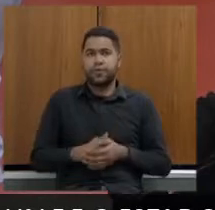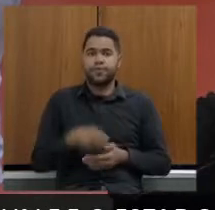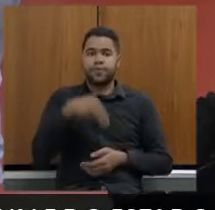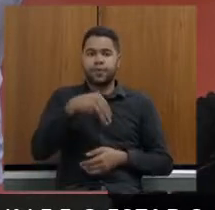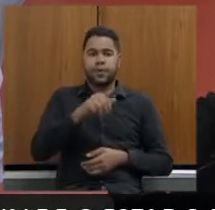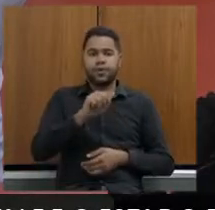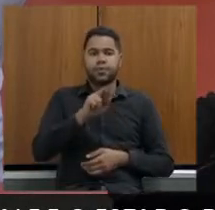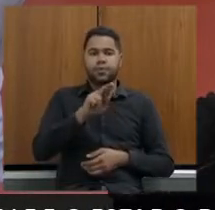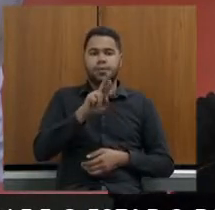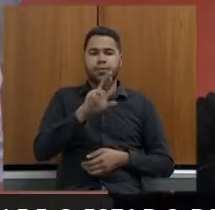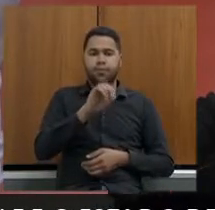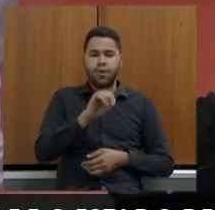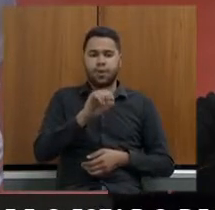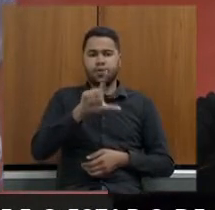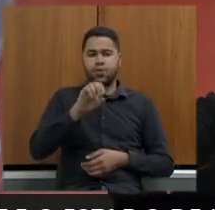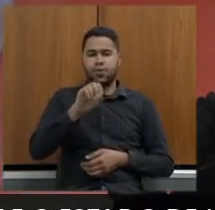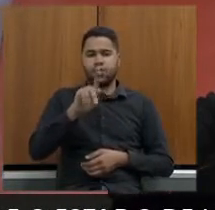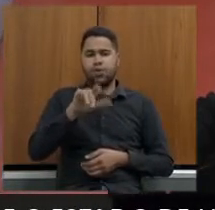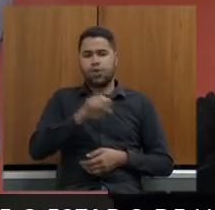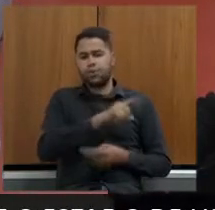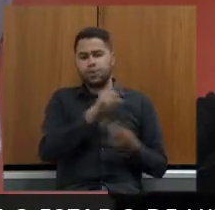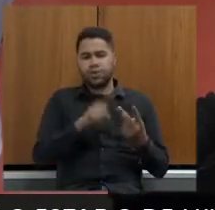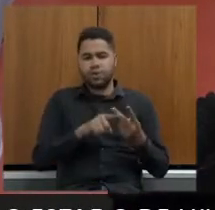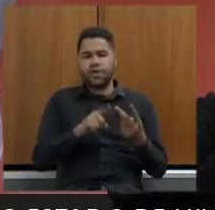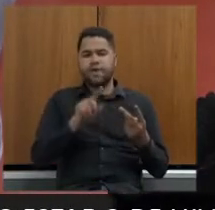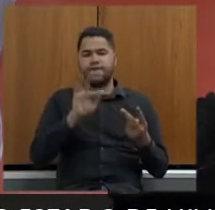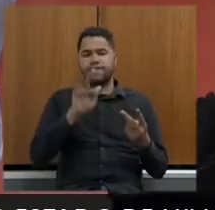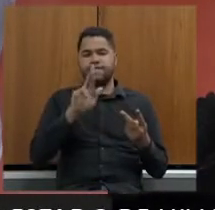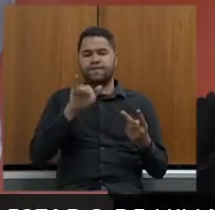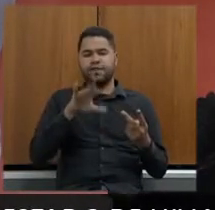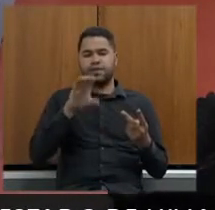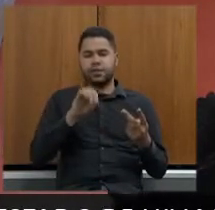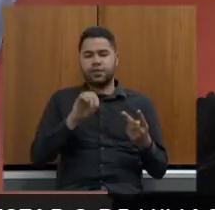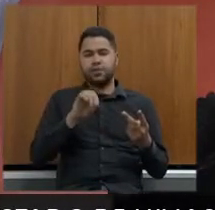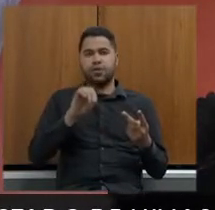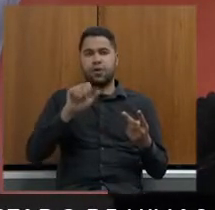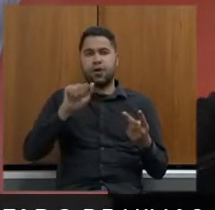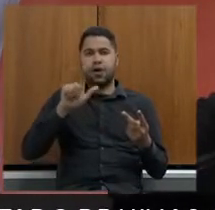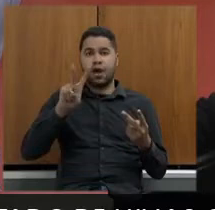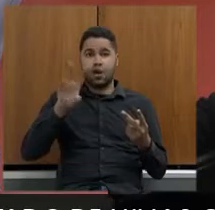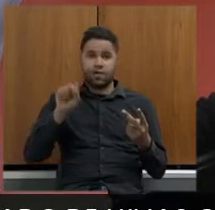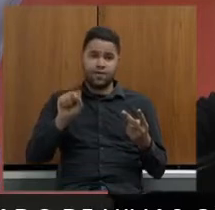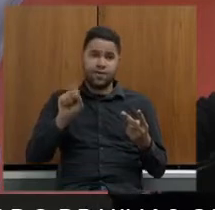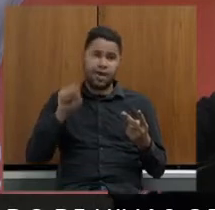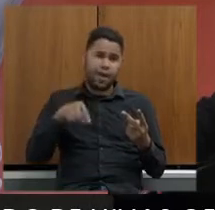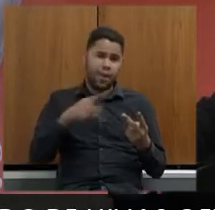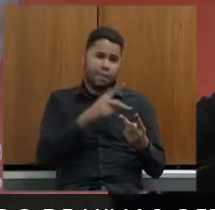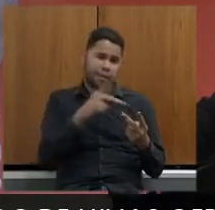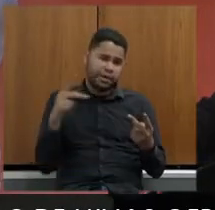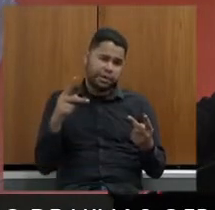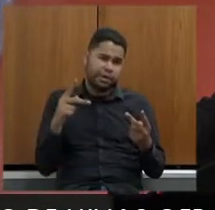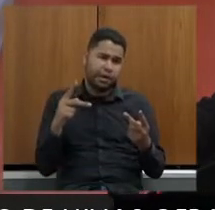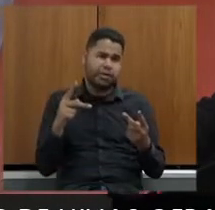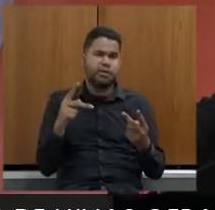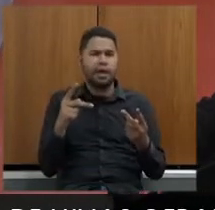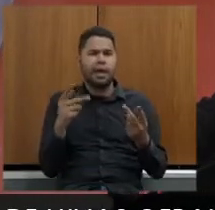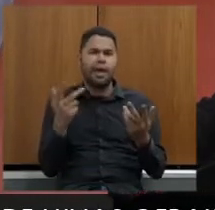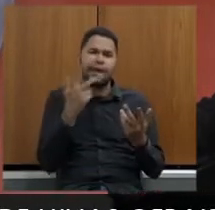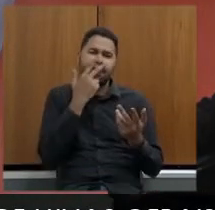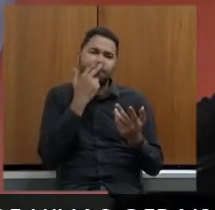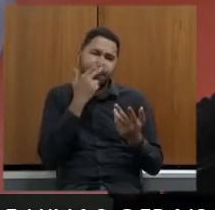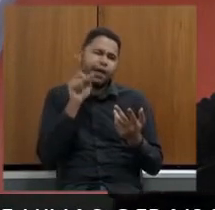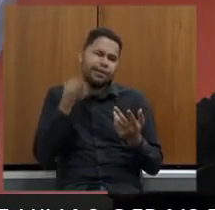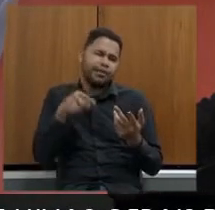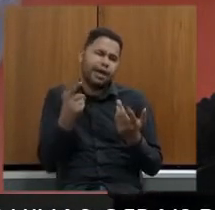Lopes Martins é isso Francisco Alves Francisco Alves que é o presidente do movimento vamos dizer que ele seja o nosso porta-voz não é